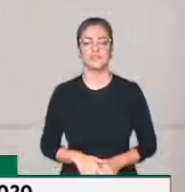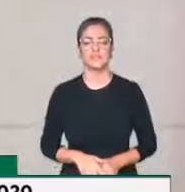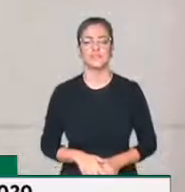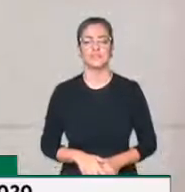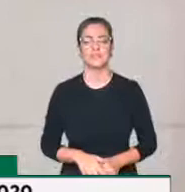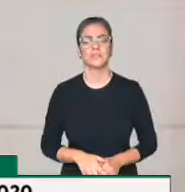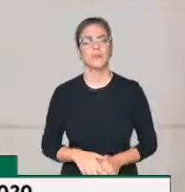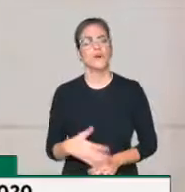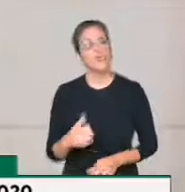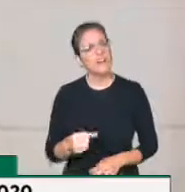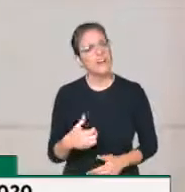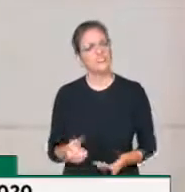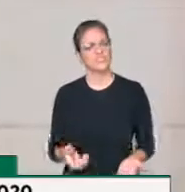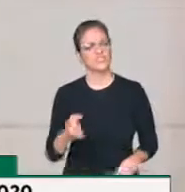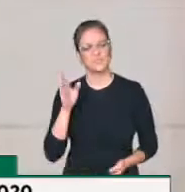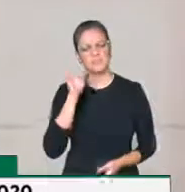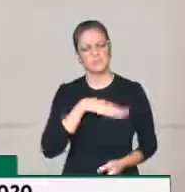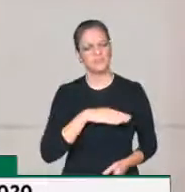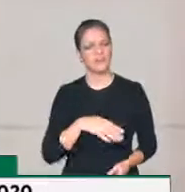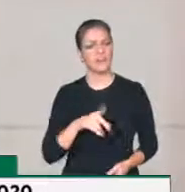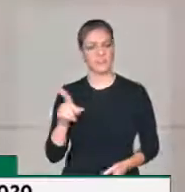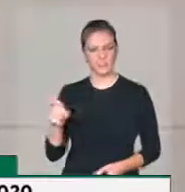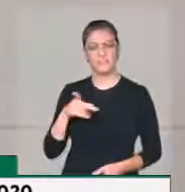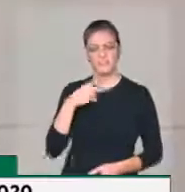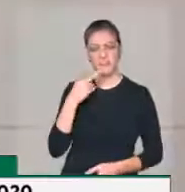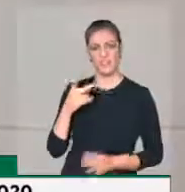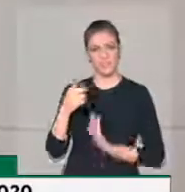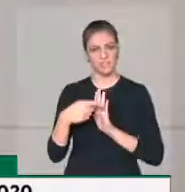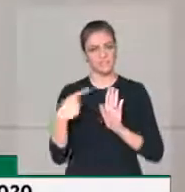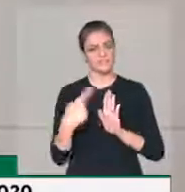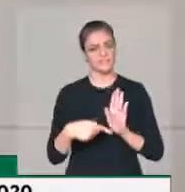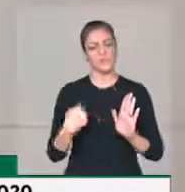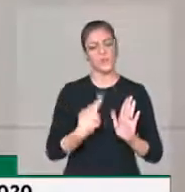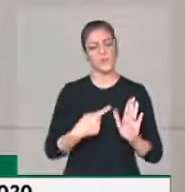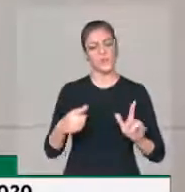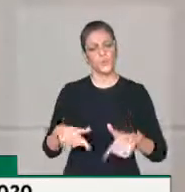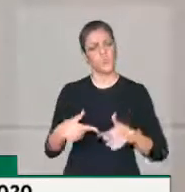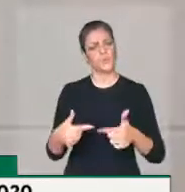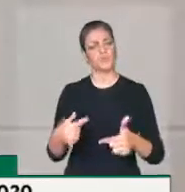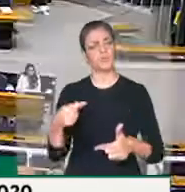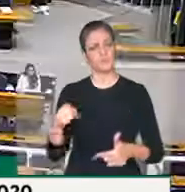lamentavelmente, o presidente anunciou isso, nós vamos lutar para derrubar esse veto, se ele vier.